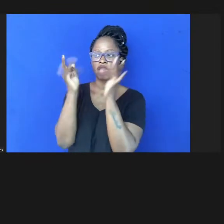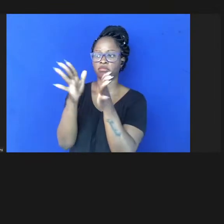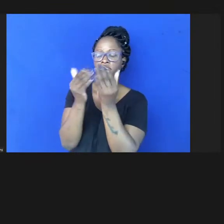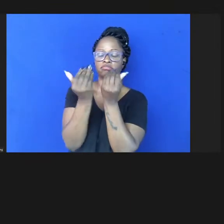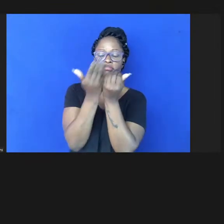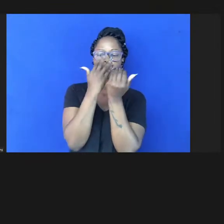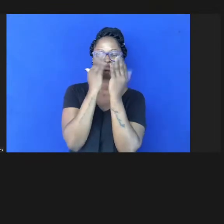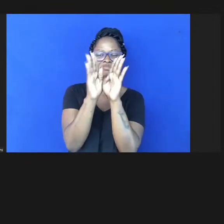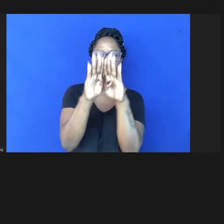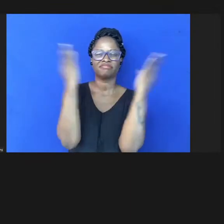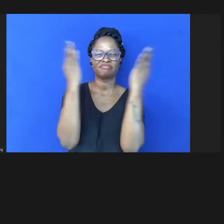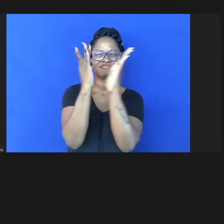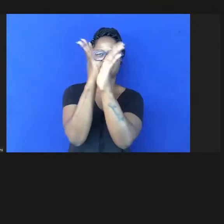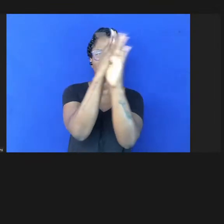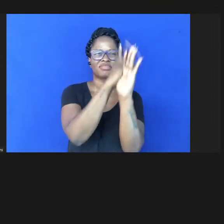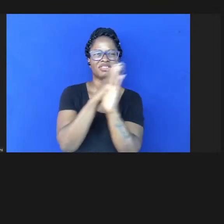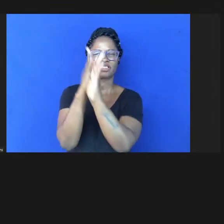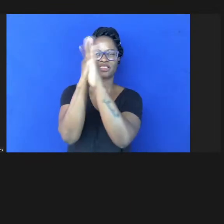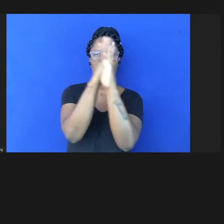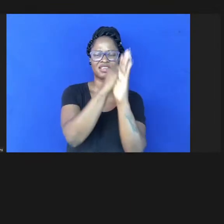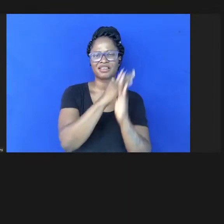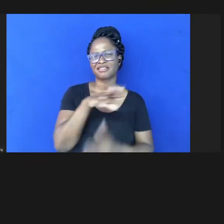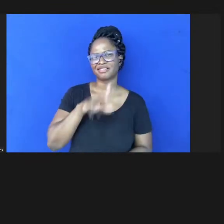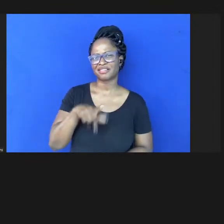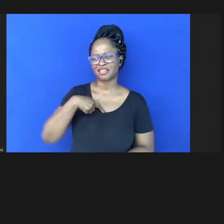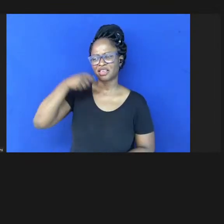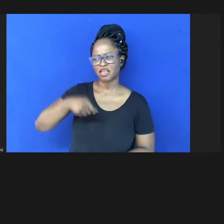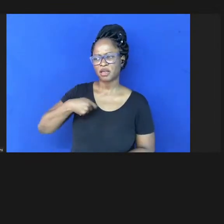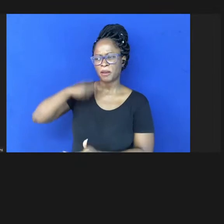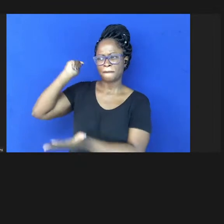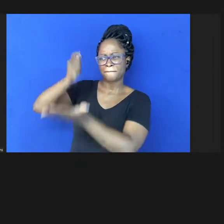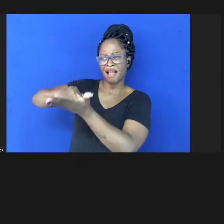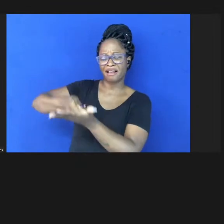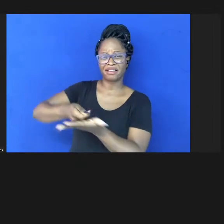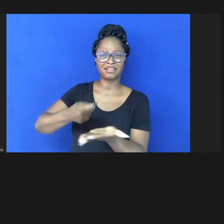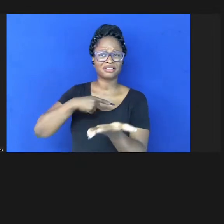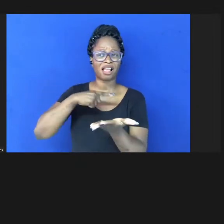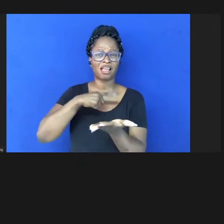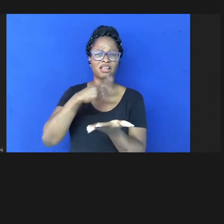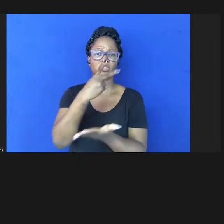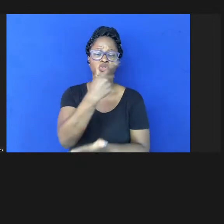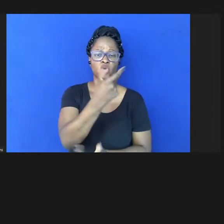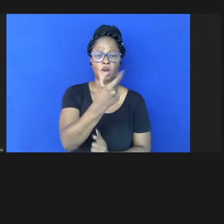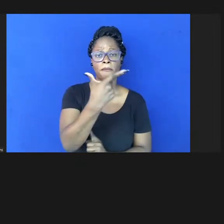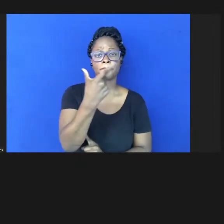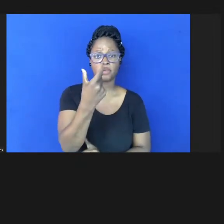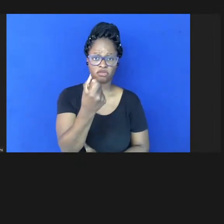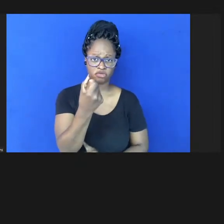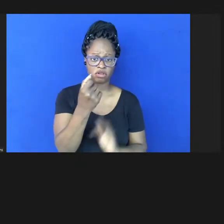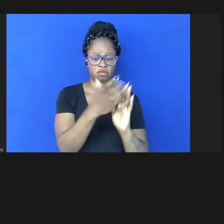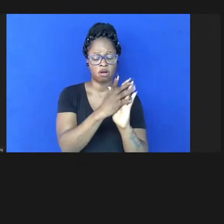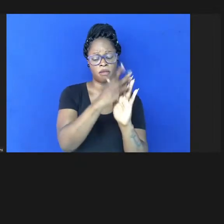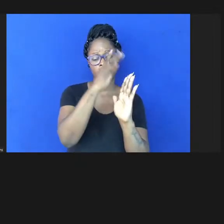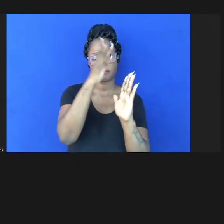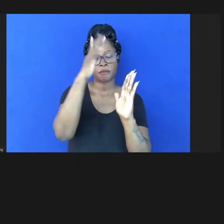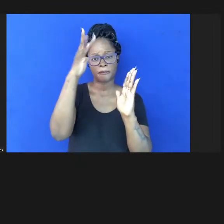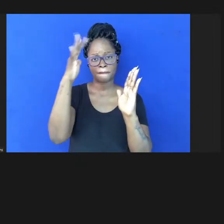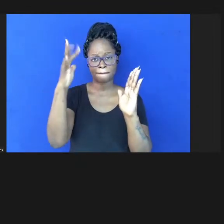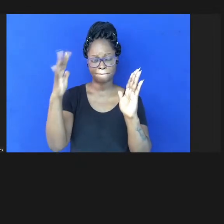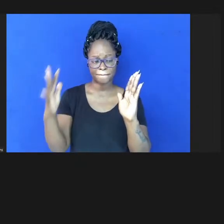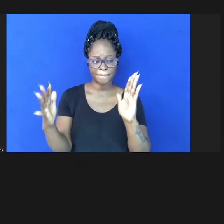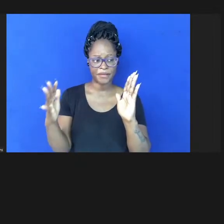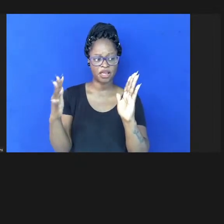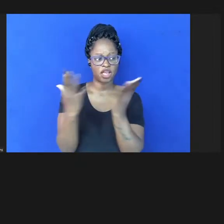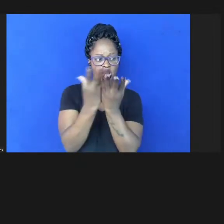eles exigem que haja um pagamento mas durante 2020 e em muitos casos